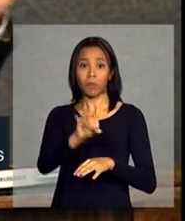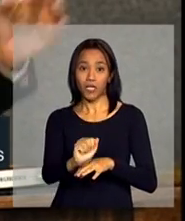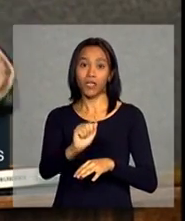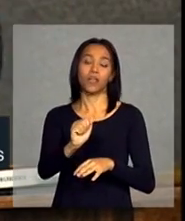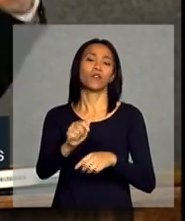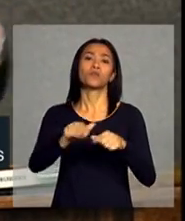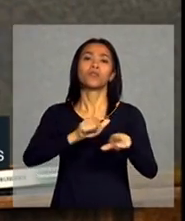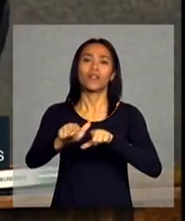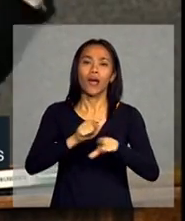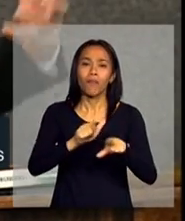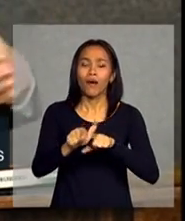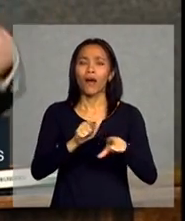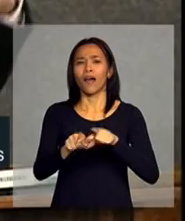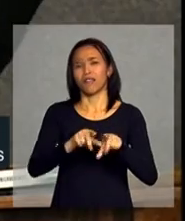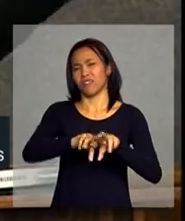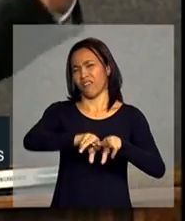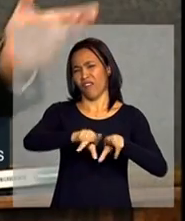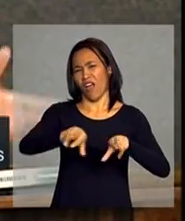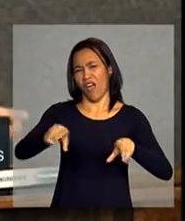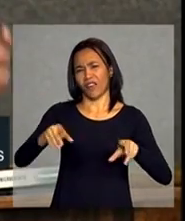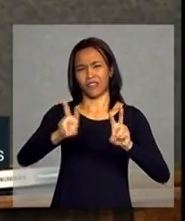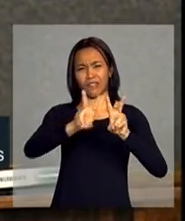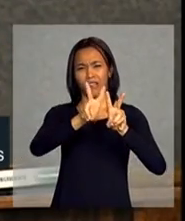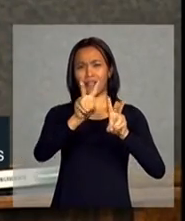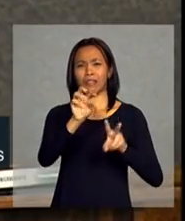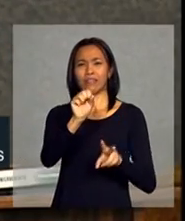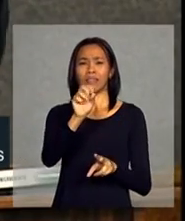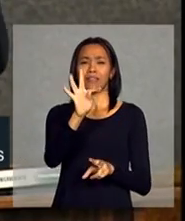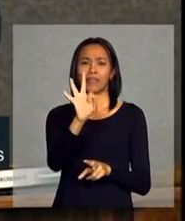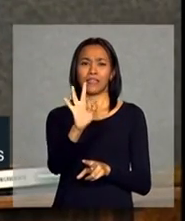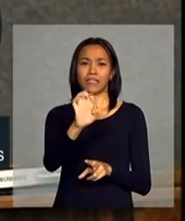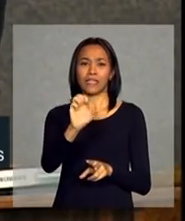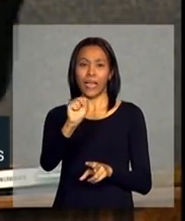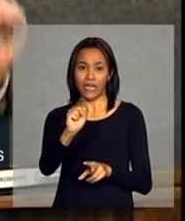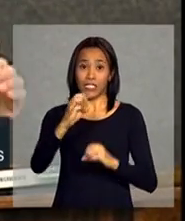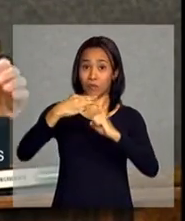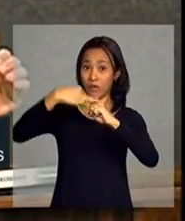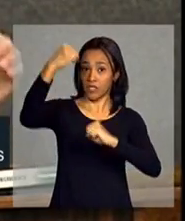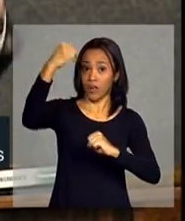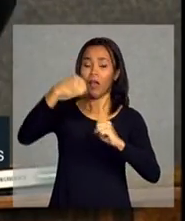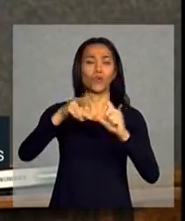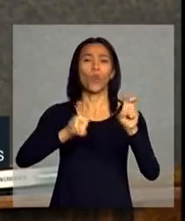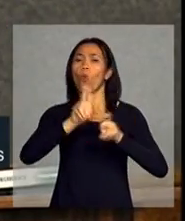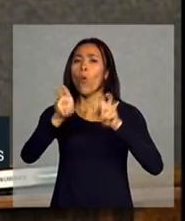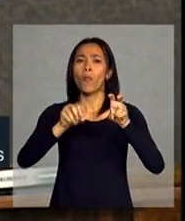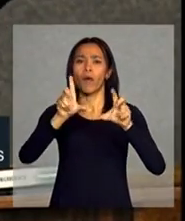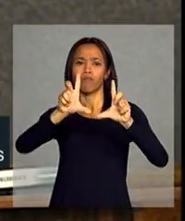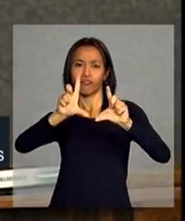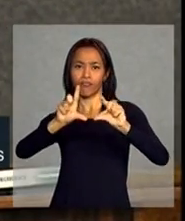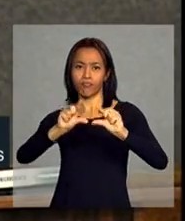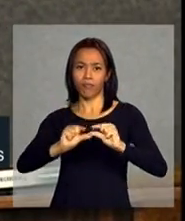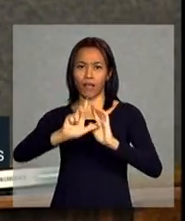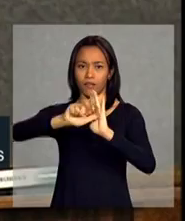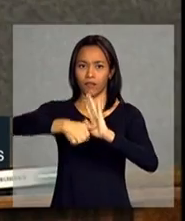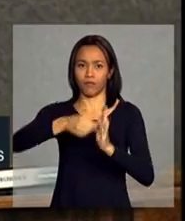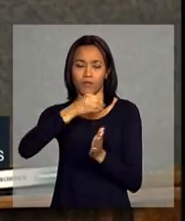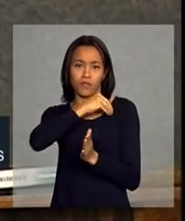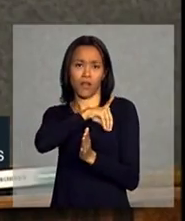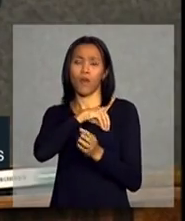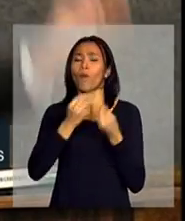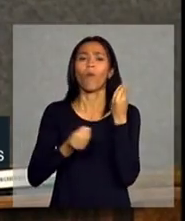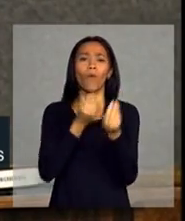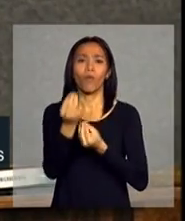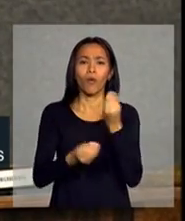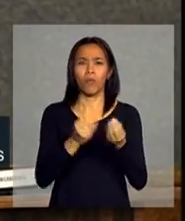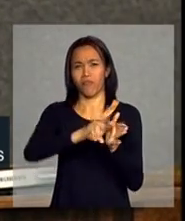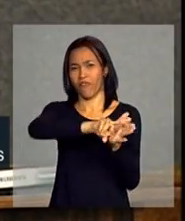coisa, não sei quantas teses de mestrado participei, que usa sempre essa regressão de salários, que é uma equação de log da renda